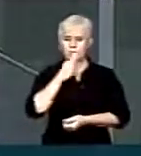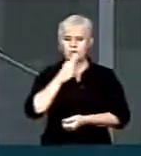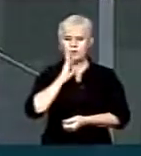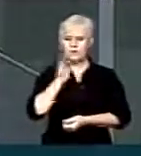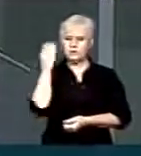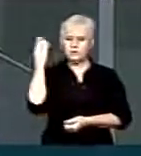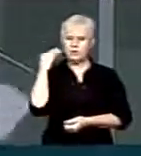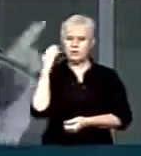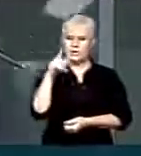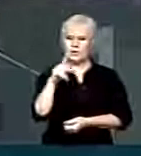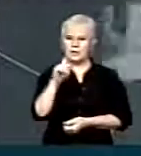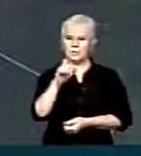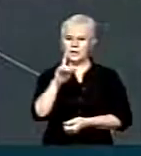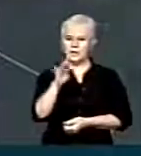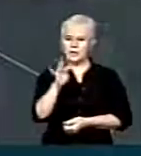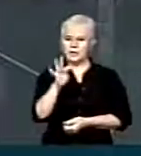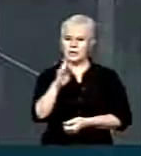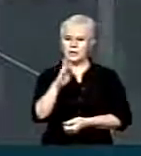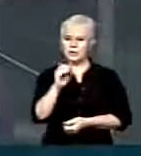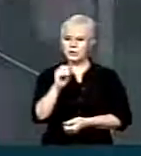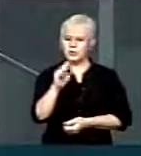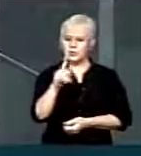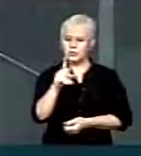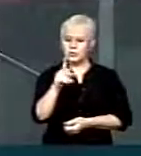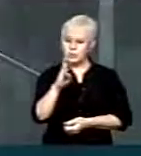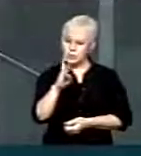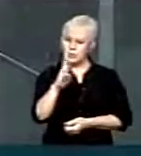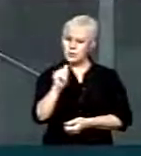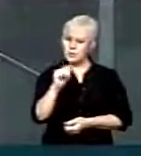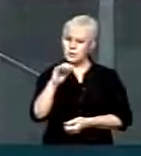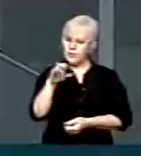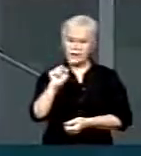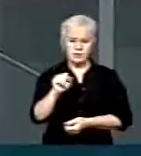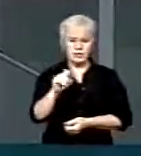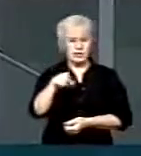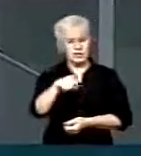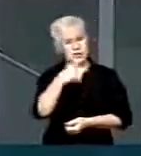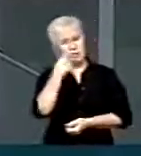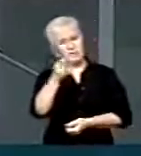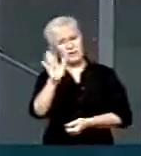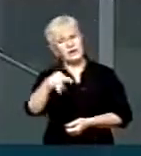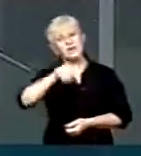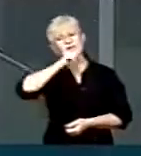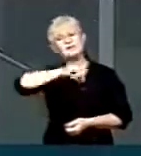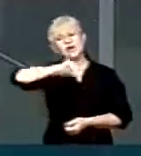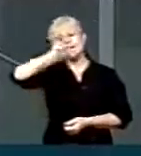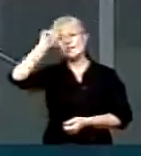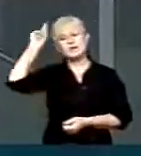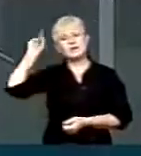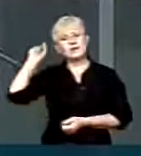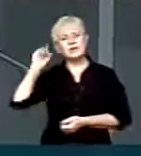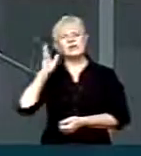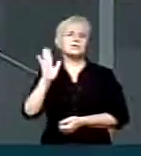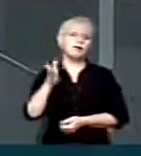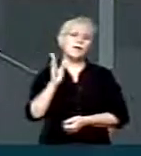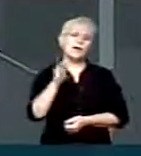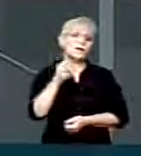desamor da oposição pela Petrobras é antiga, presidente Já queria entregar por qualquer dinheiro